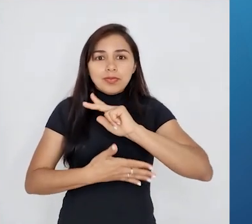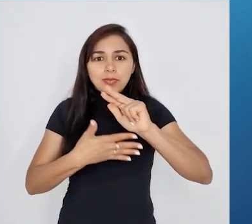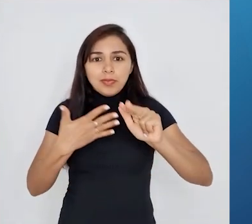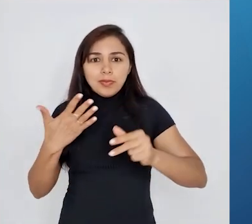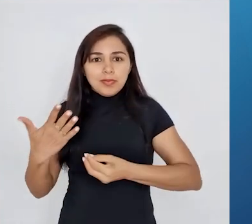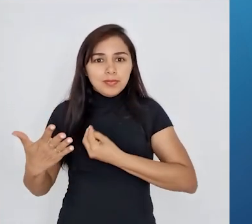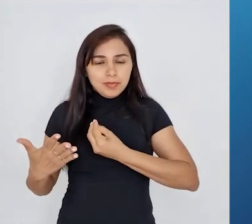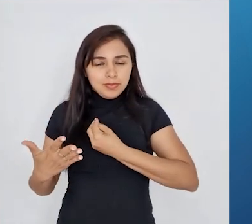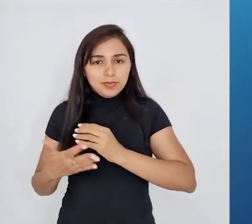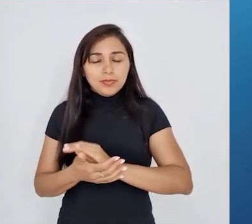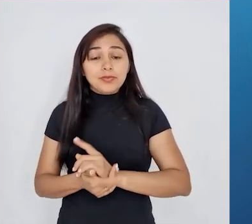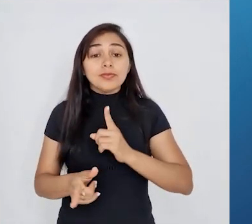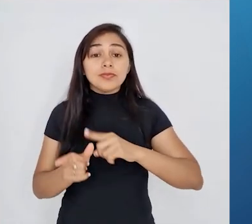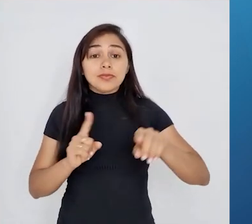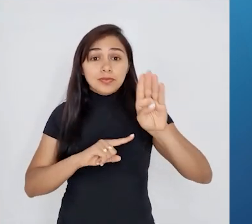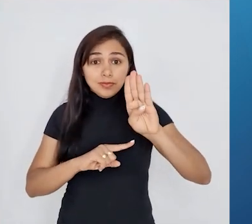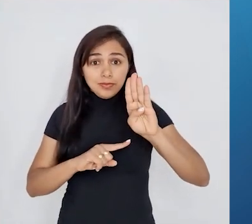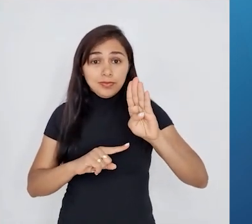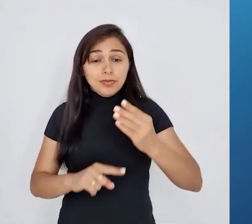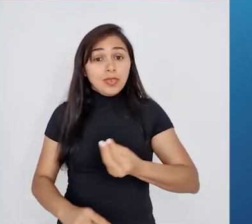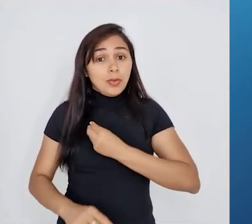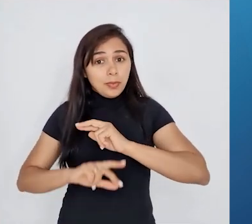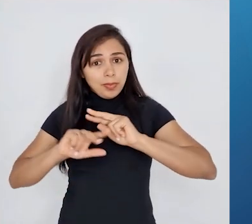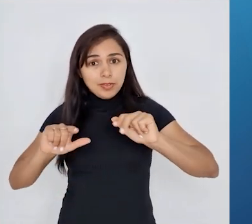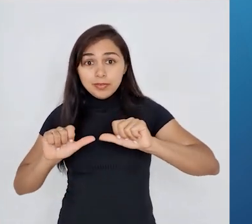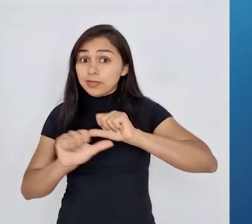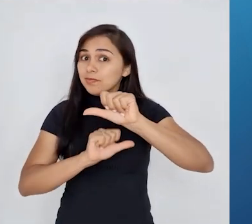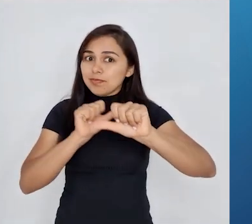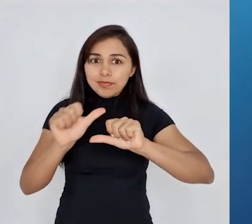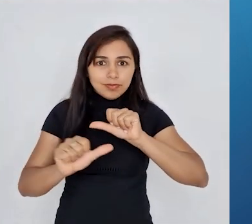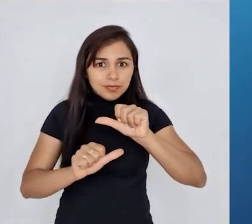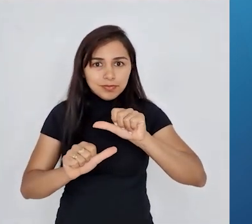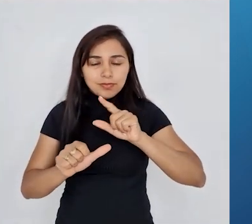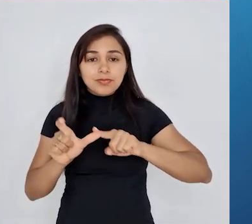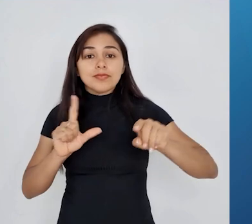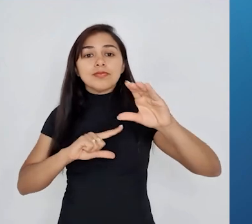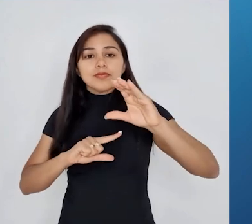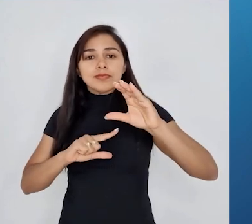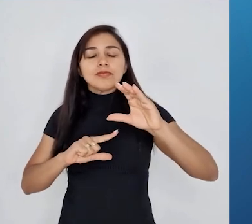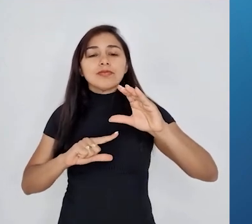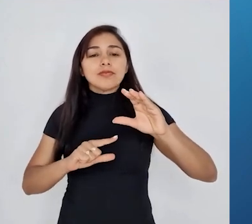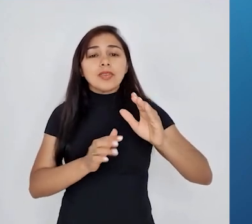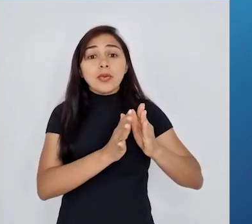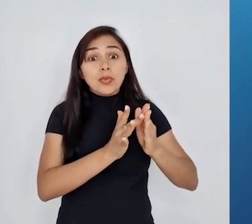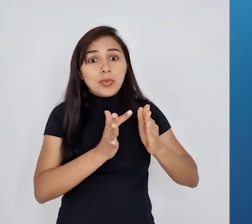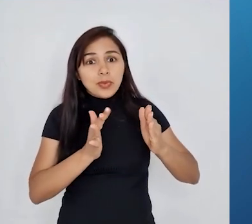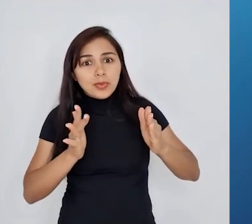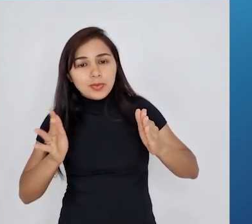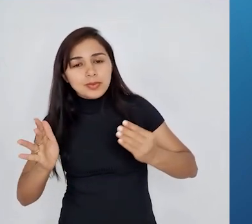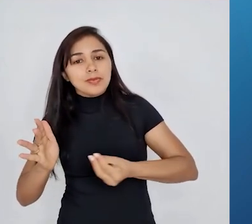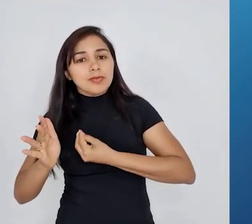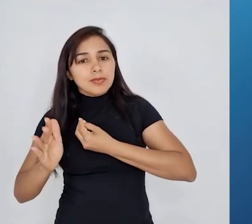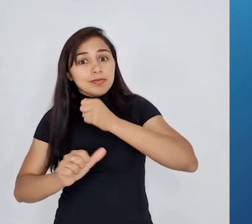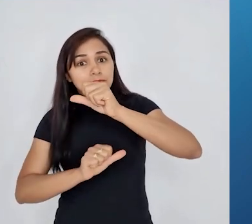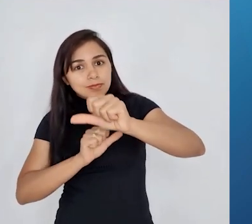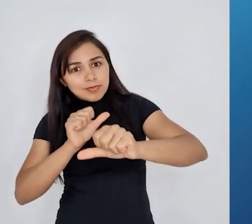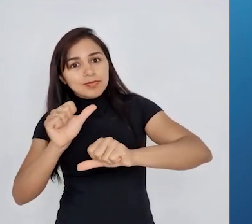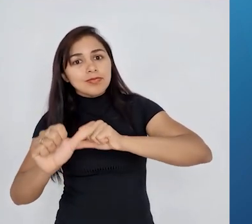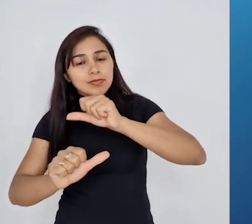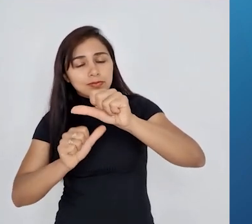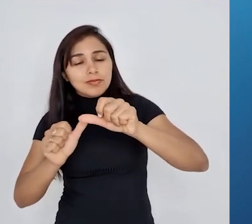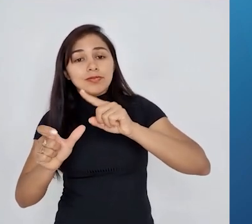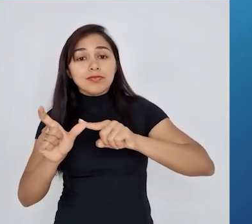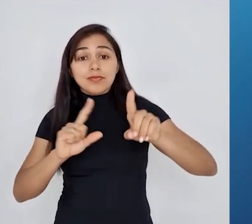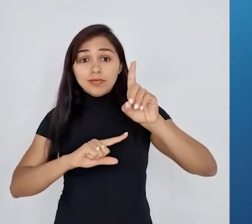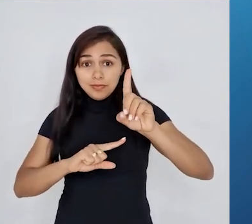letra C, as espécies sofrem modificação ao longo do tempo, e a letra D, as espécies estão sujeitas a mutações.